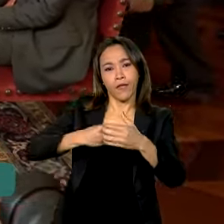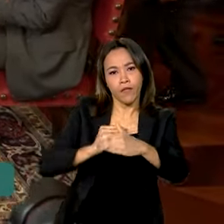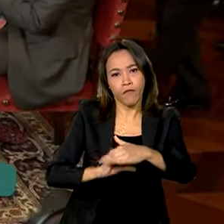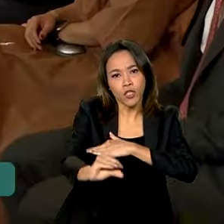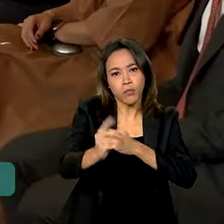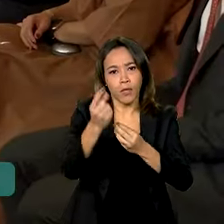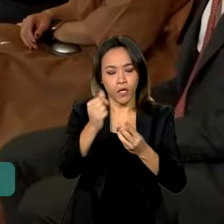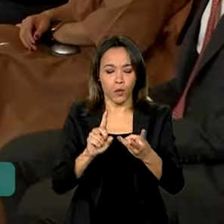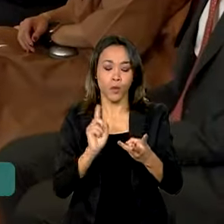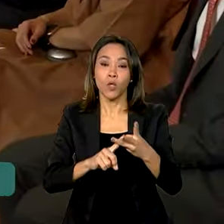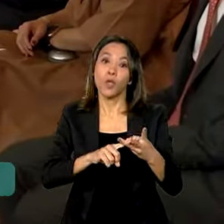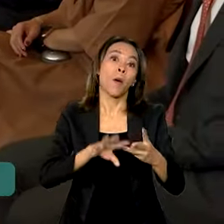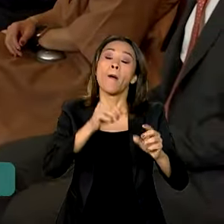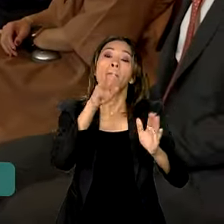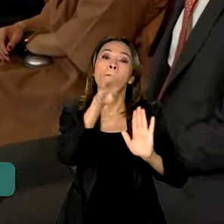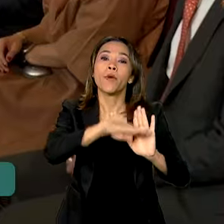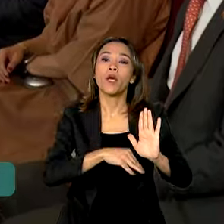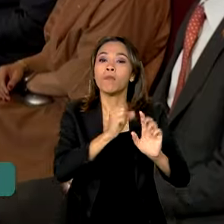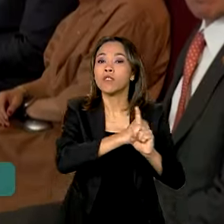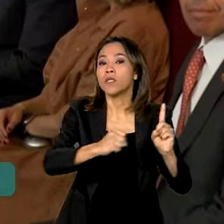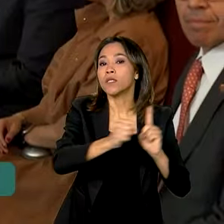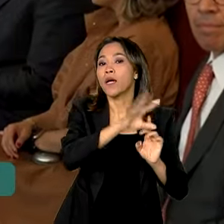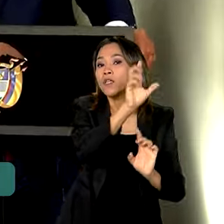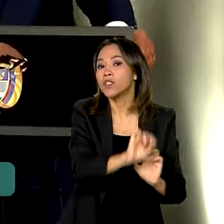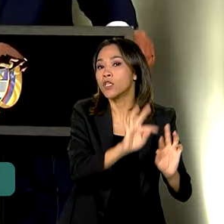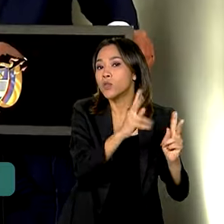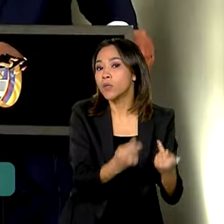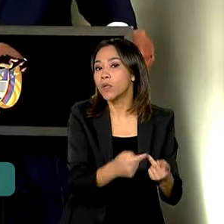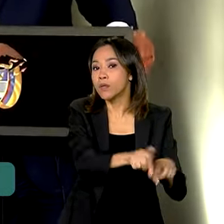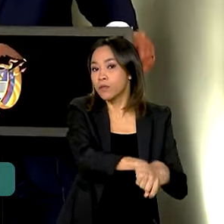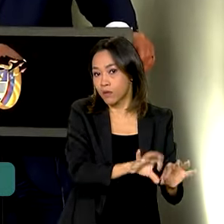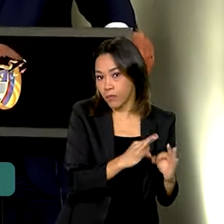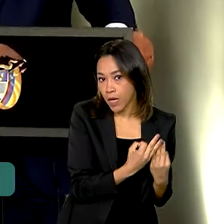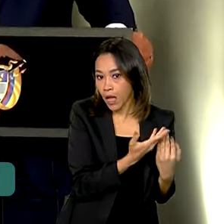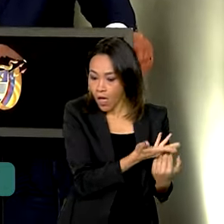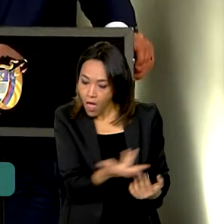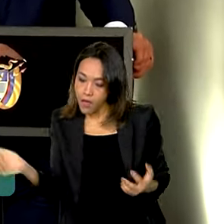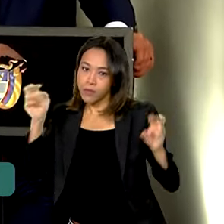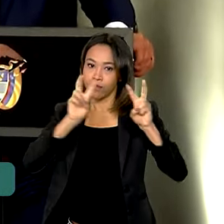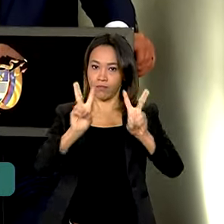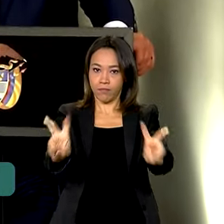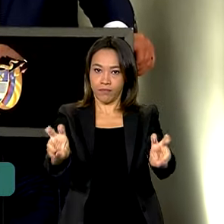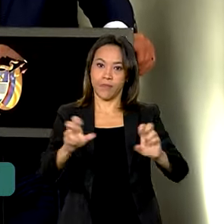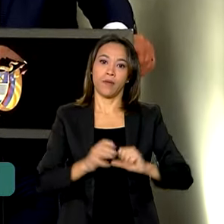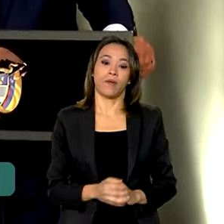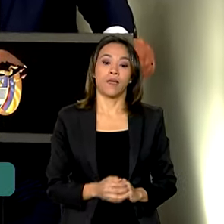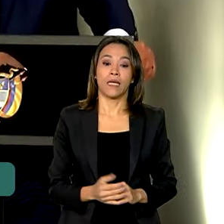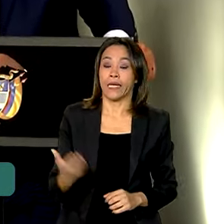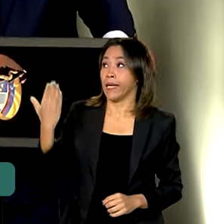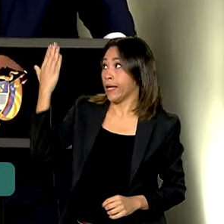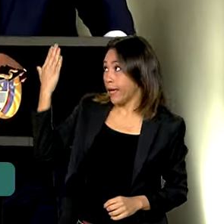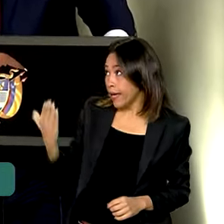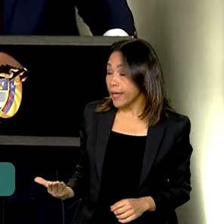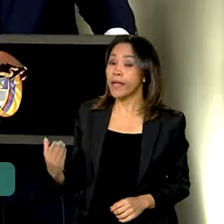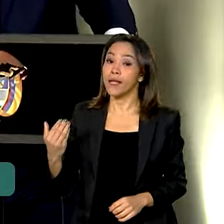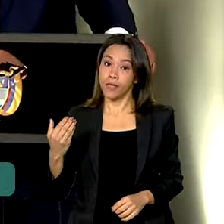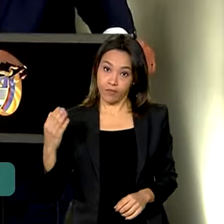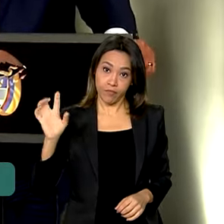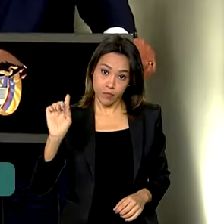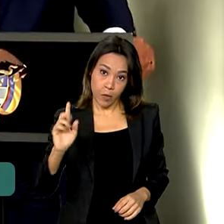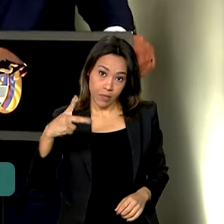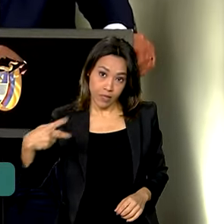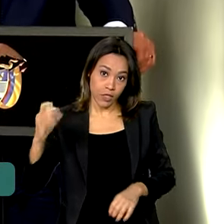sociais, direitos humanos e agricultura familiar. Em declaração à imprensa, Gustavo Petro afirmou que eles também